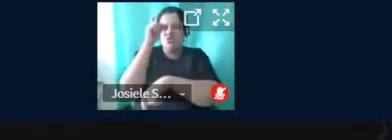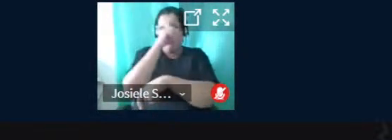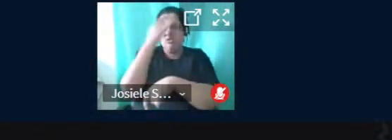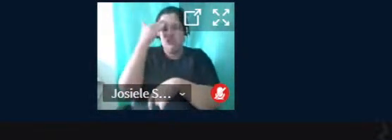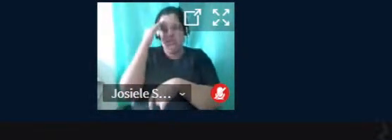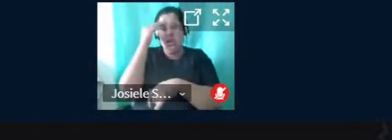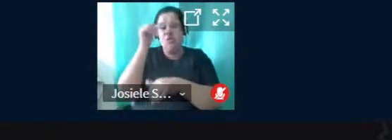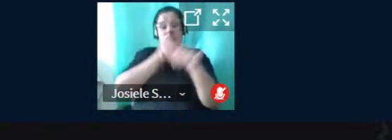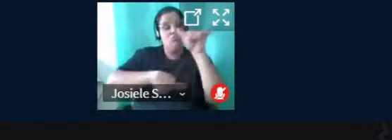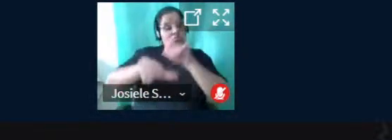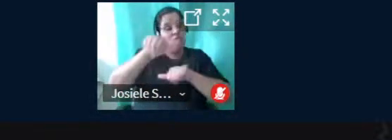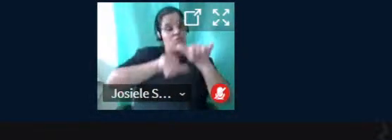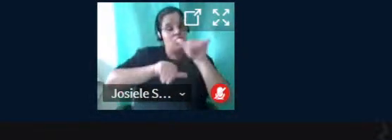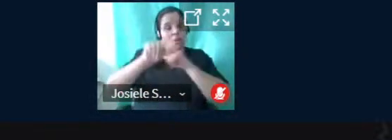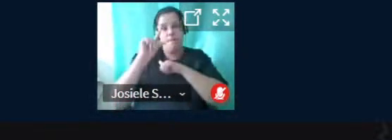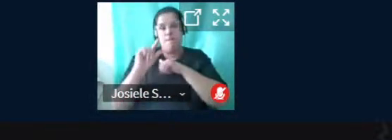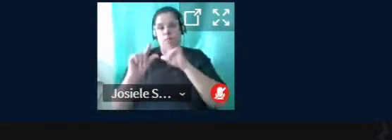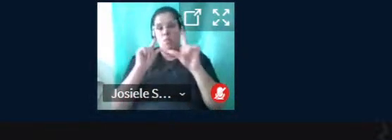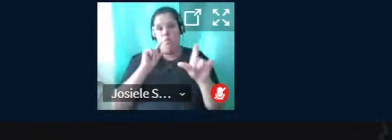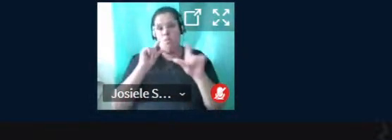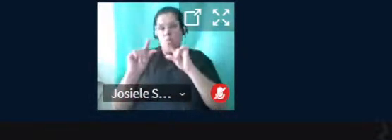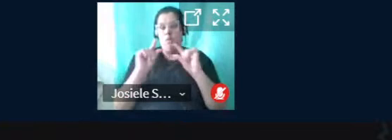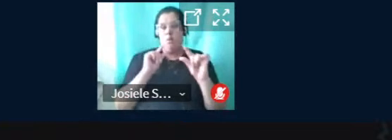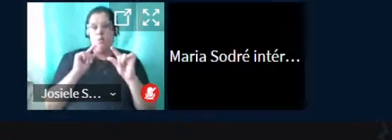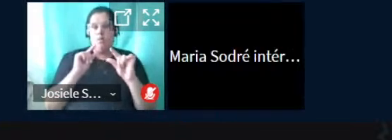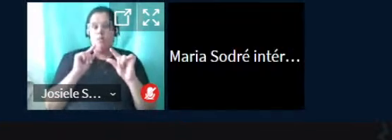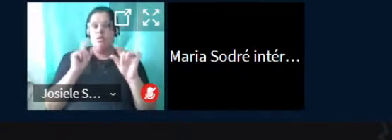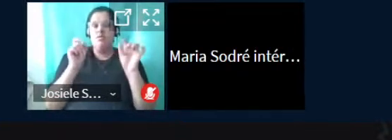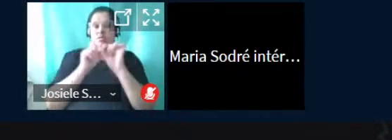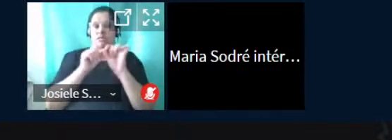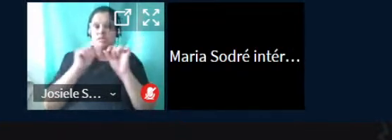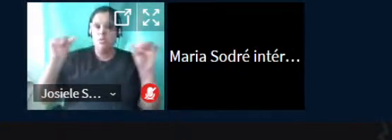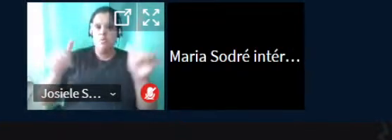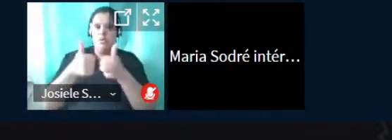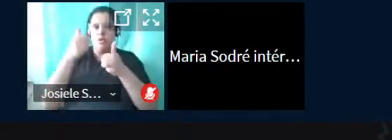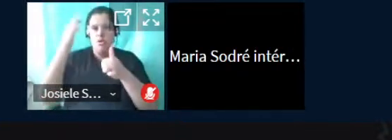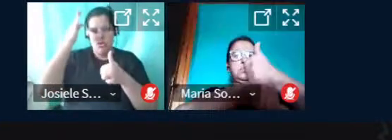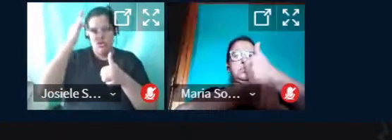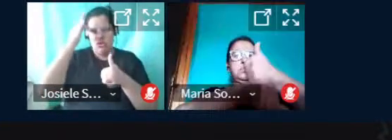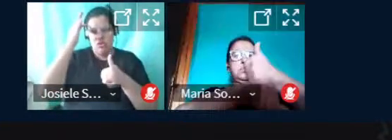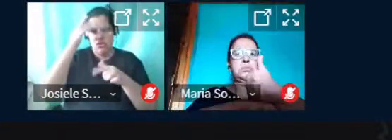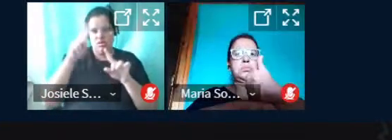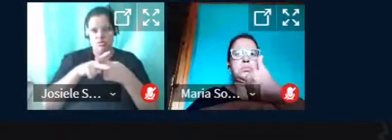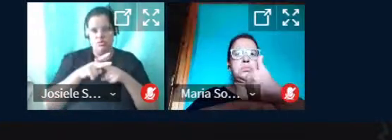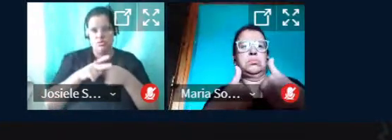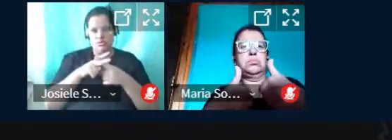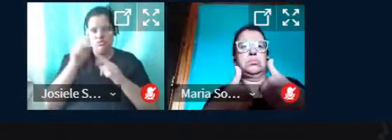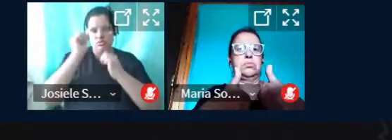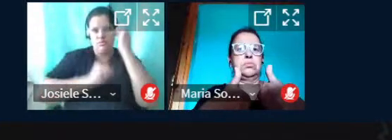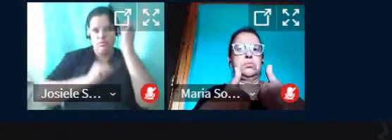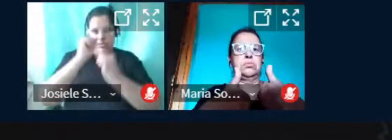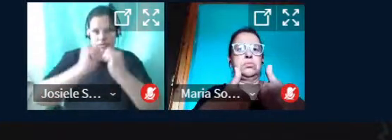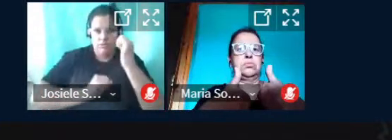poucos para realizar um melhor técnico de automação industrial.